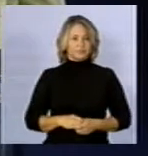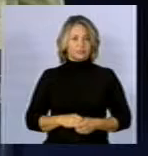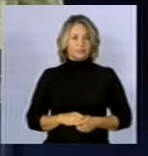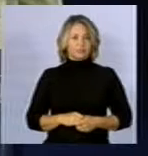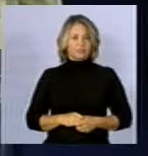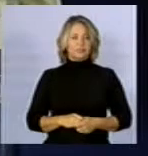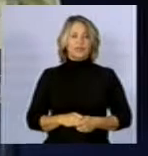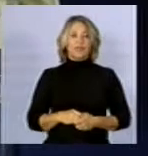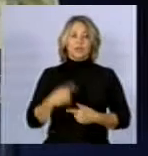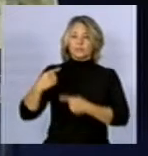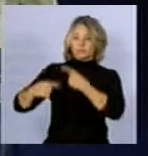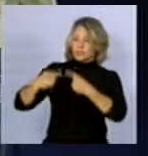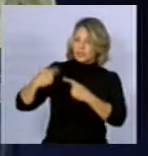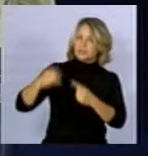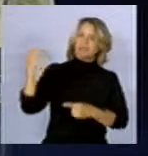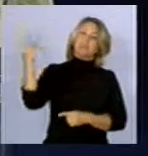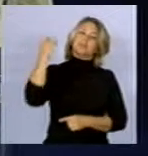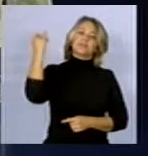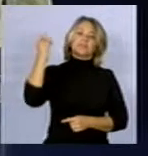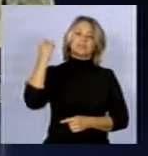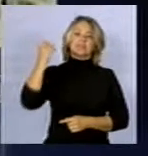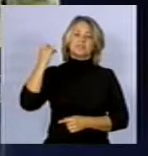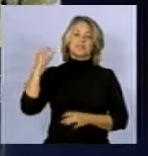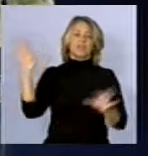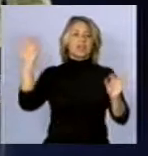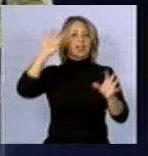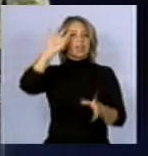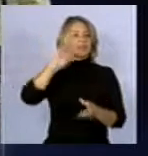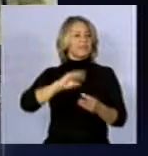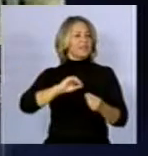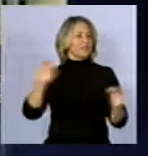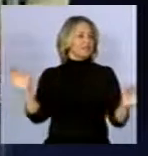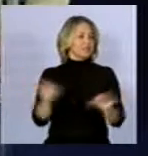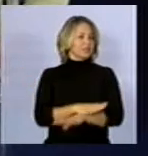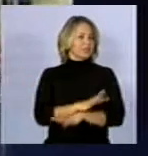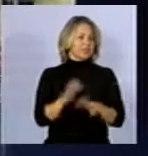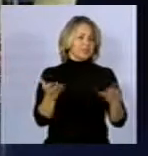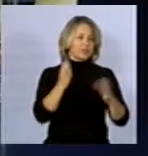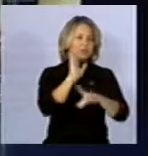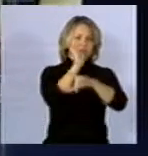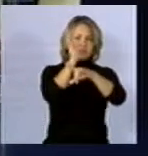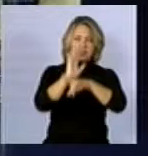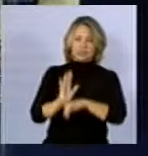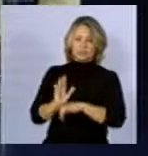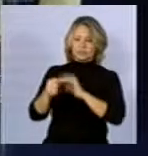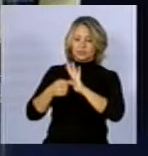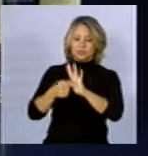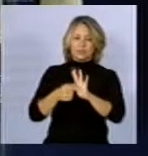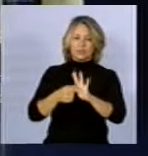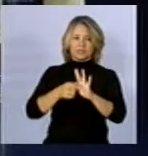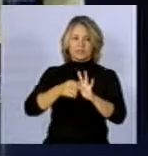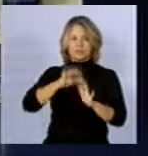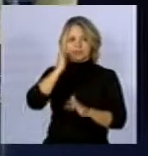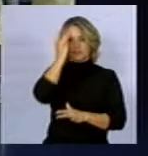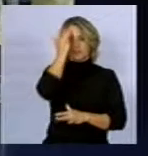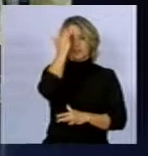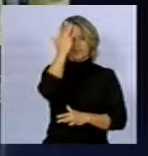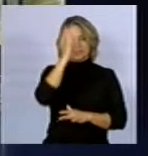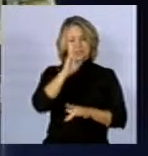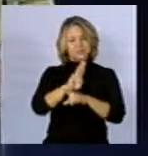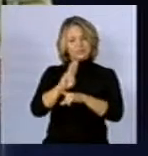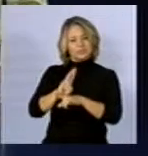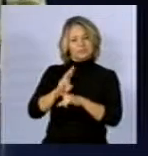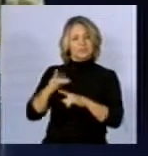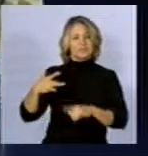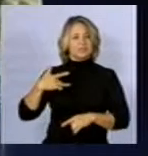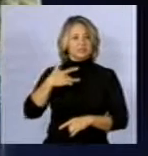Esse diálogo é fundamental. Terminando os slides, os fatores que facilitam a vigilância em saúde. A inserção